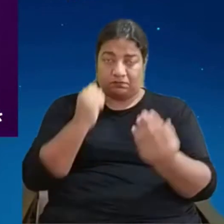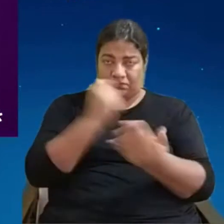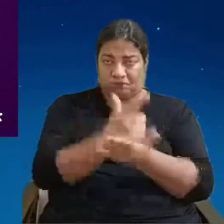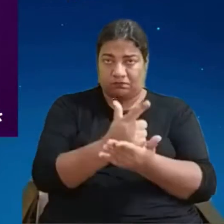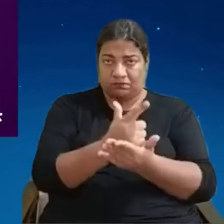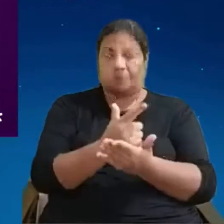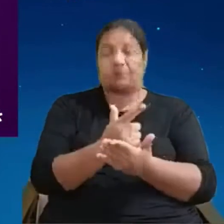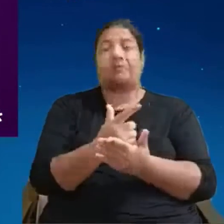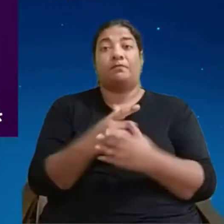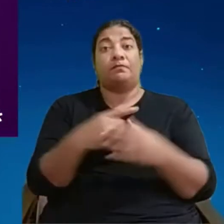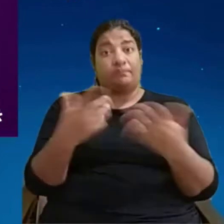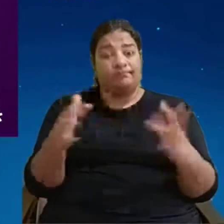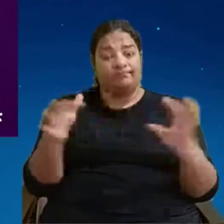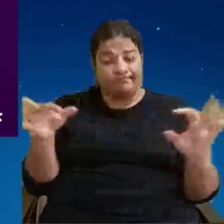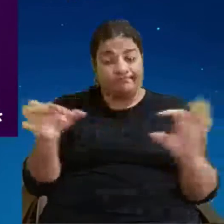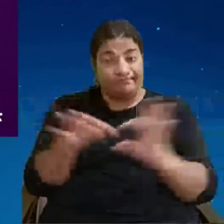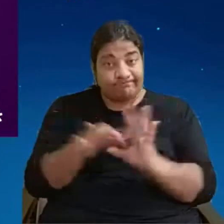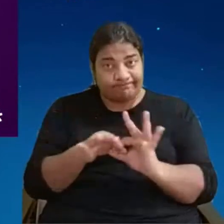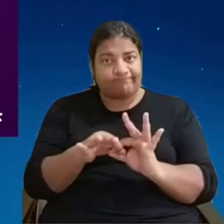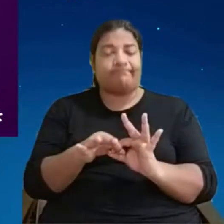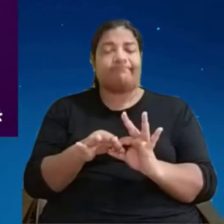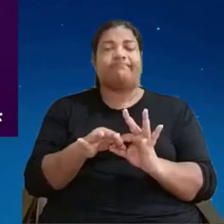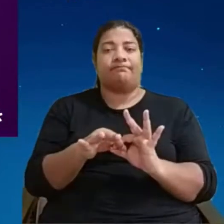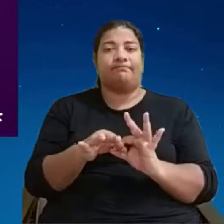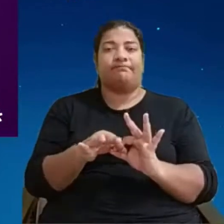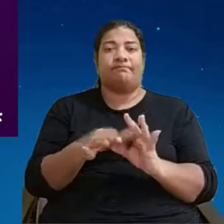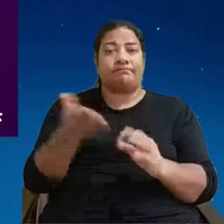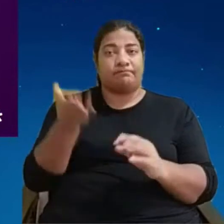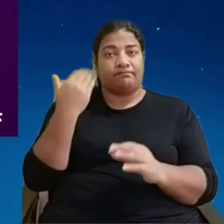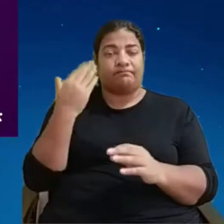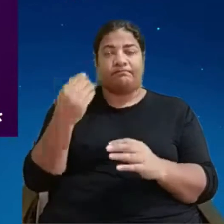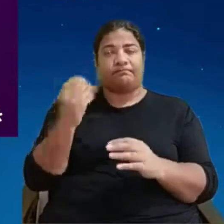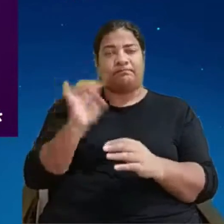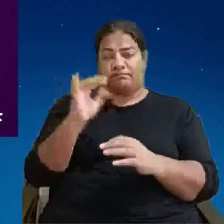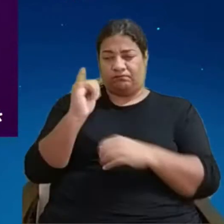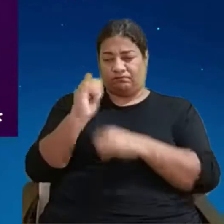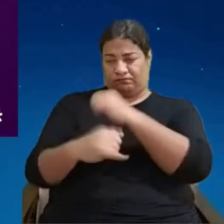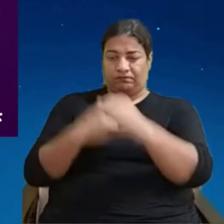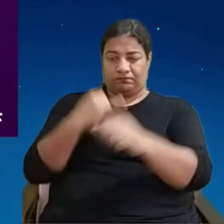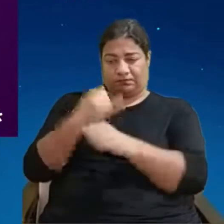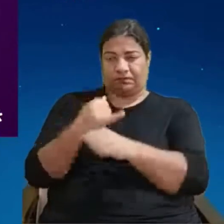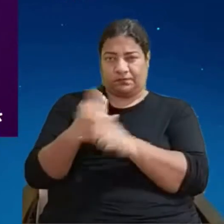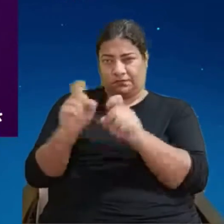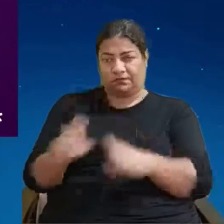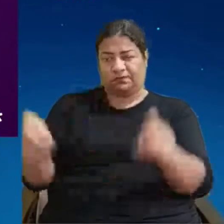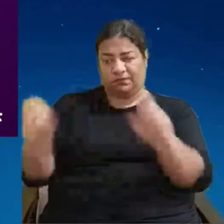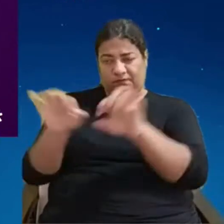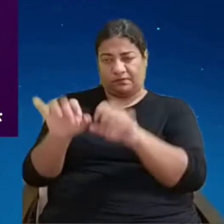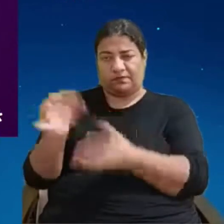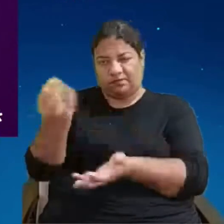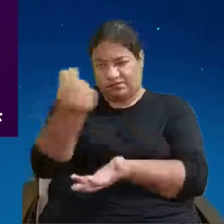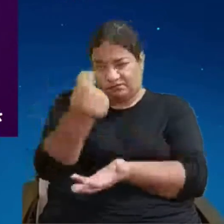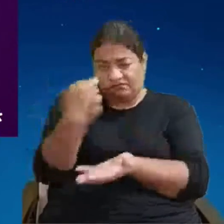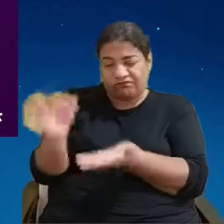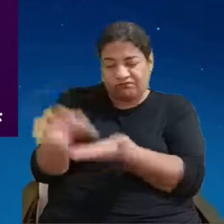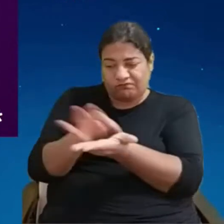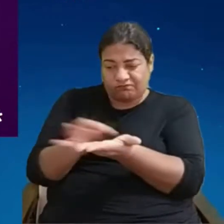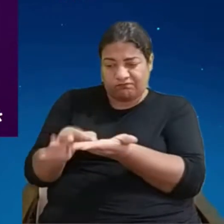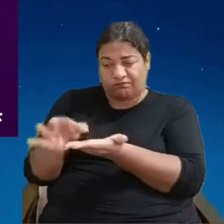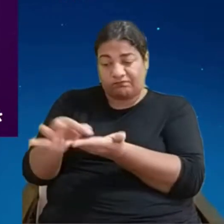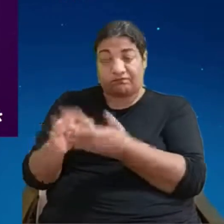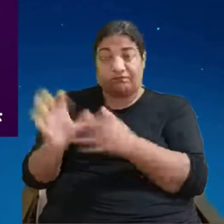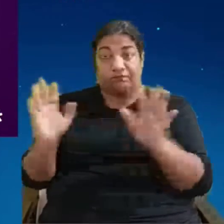digital que era o da CryptoPunk associou uma marca Tiffany e falou assim cara eu tenho já esse NFT aqui que tem a minha